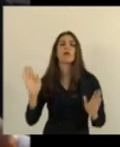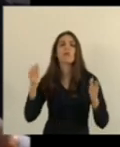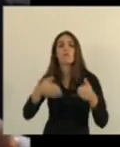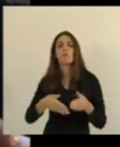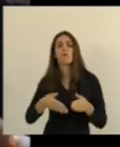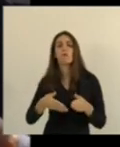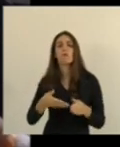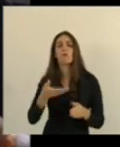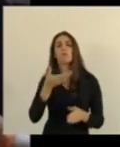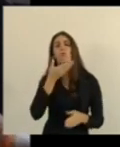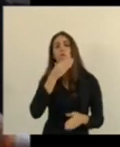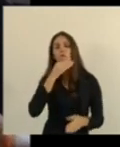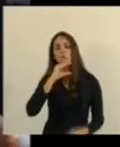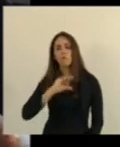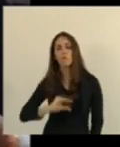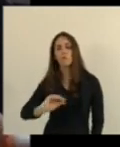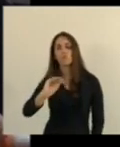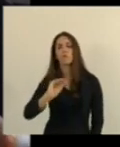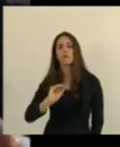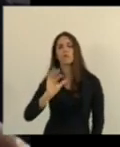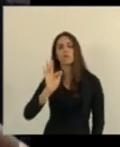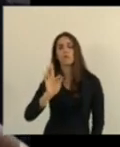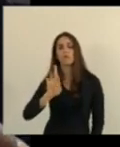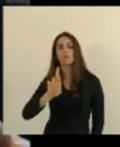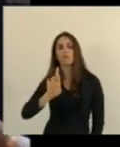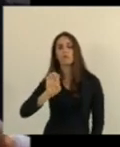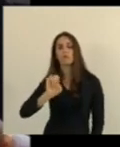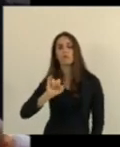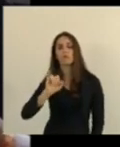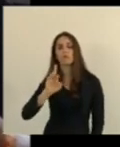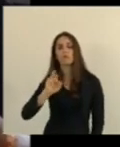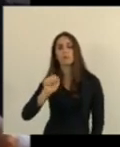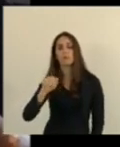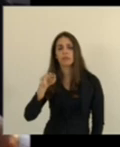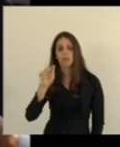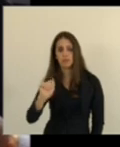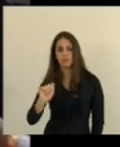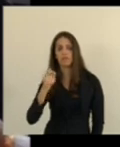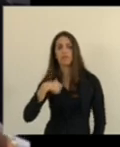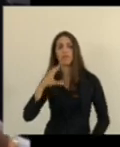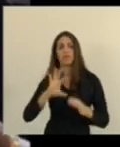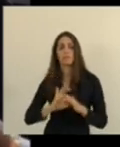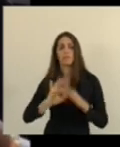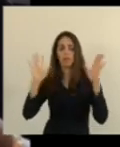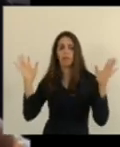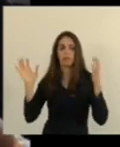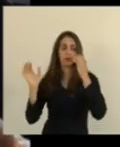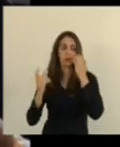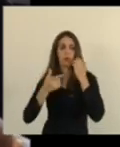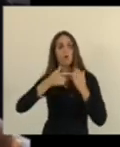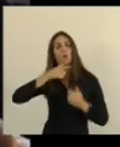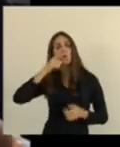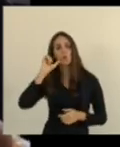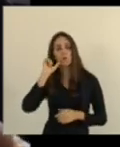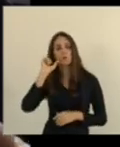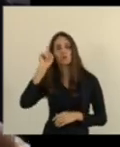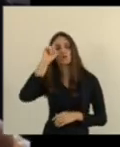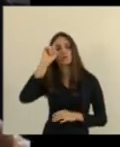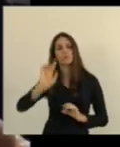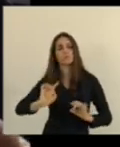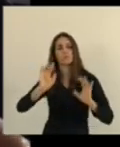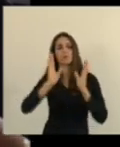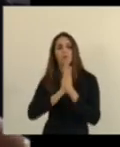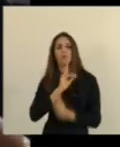e a teoria libertária, mas no dia de ontem que foi o seu